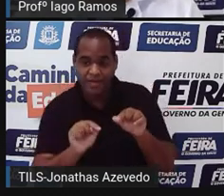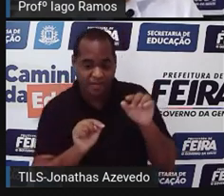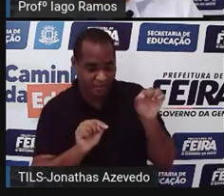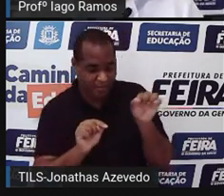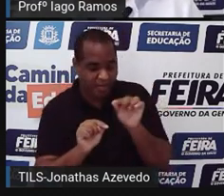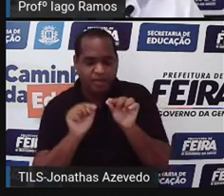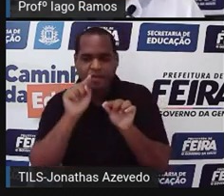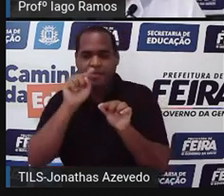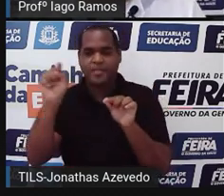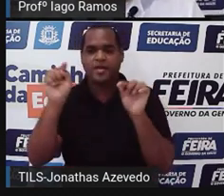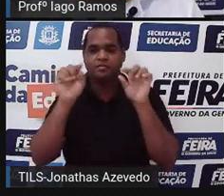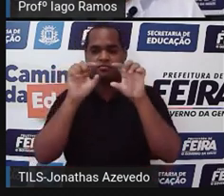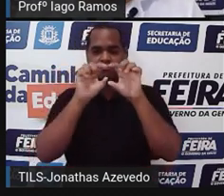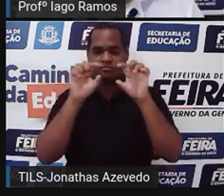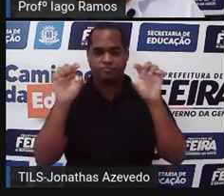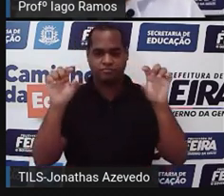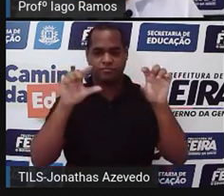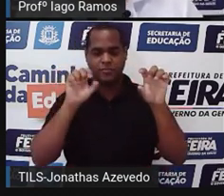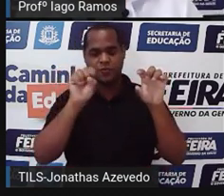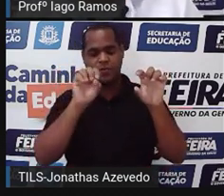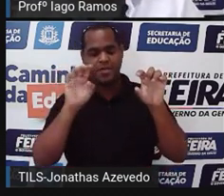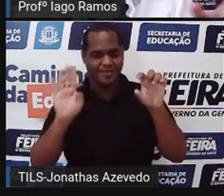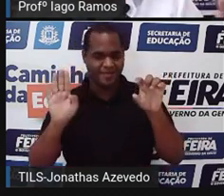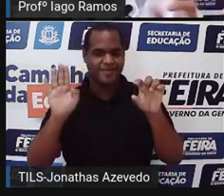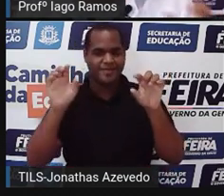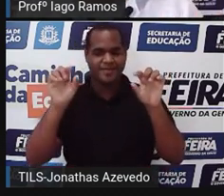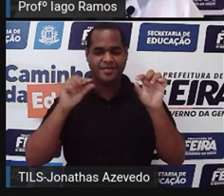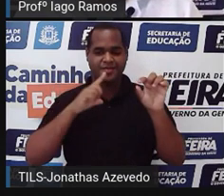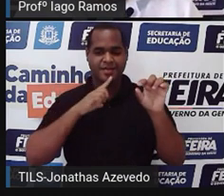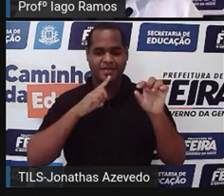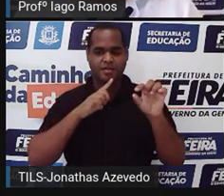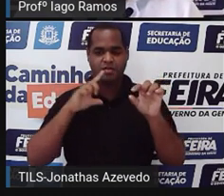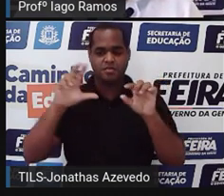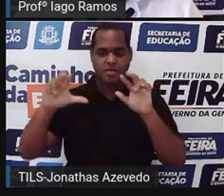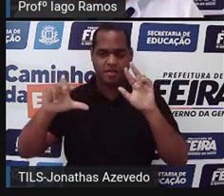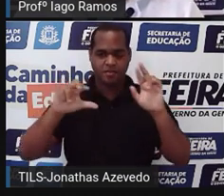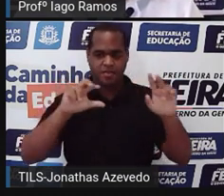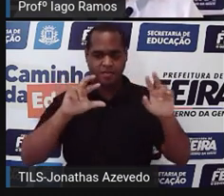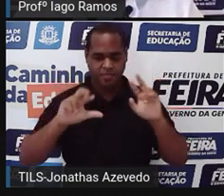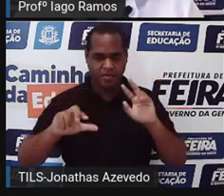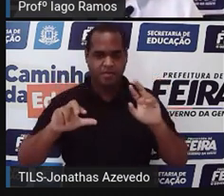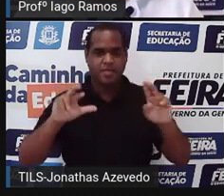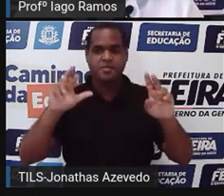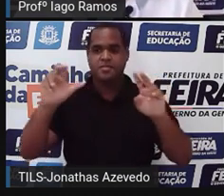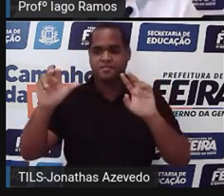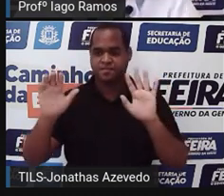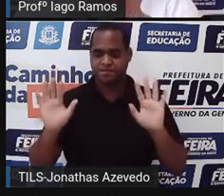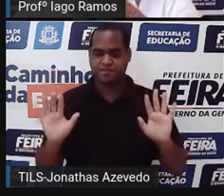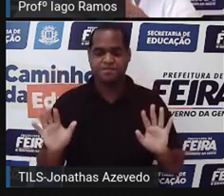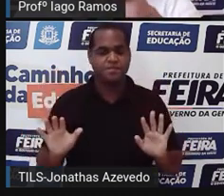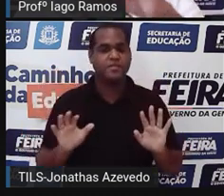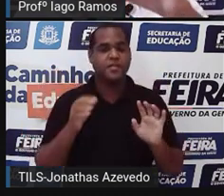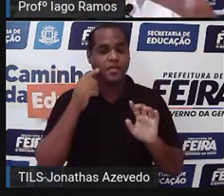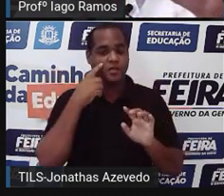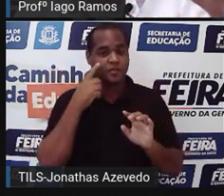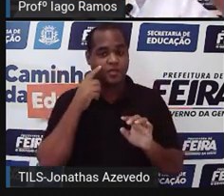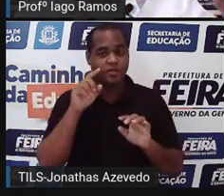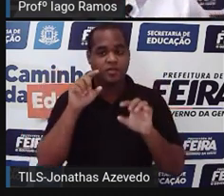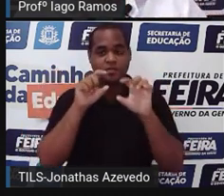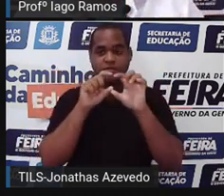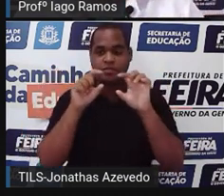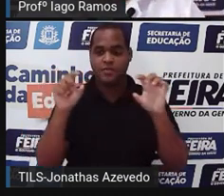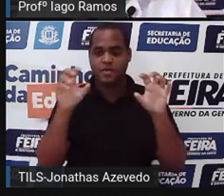um título, tem um subtítulo e tem as variáveis, né? O título é aquele ali em